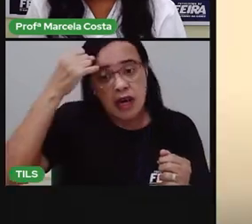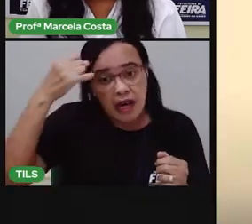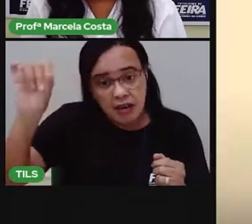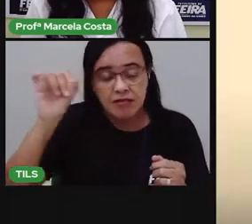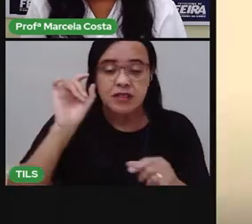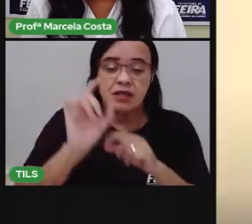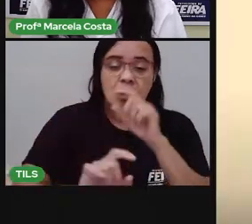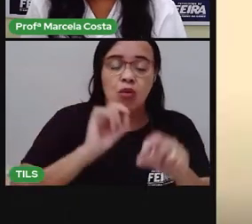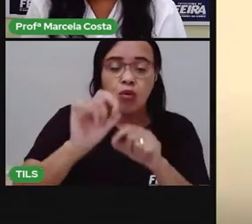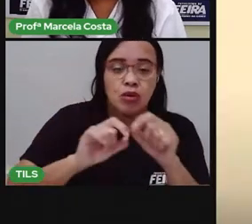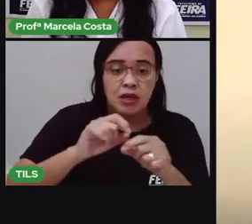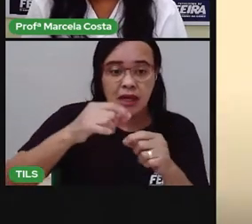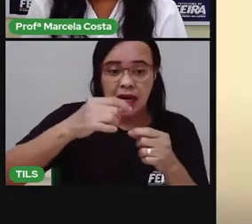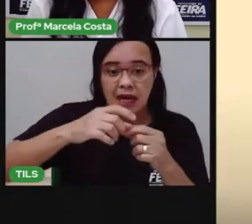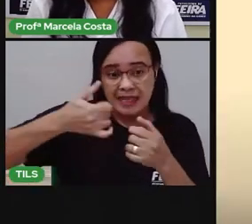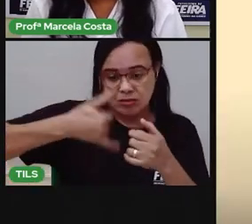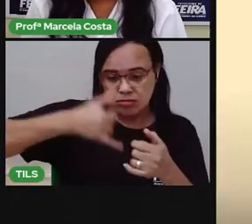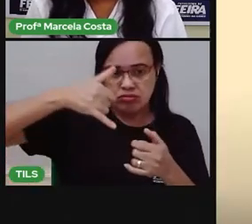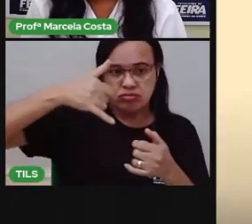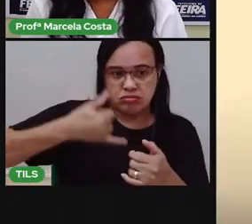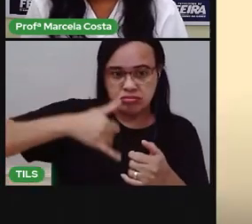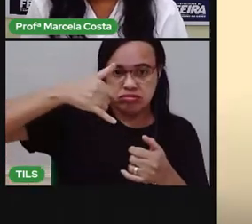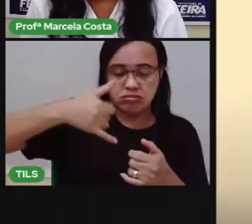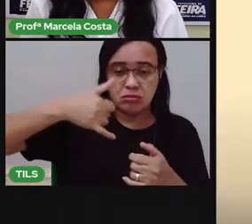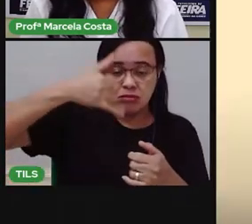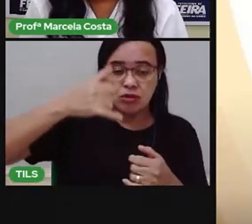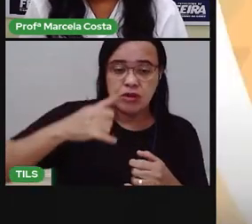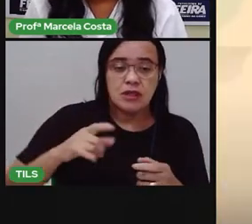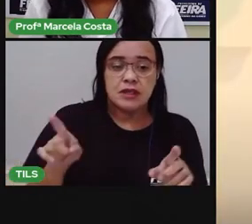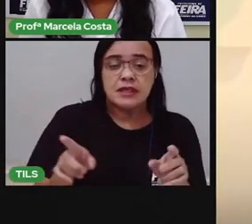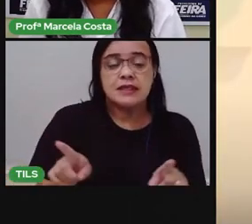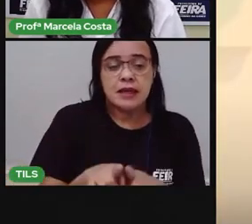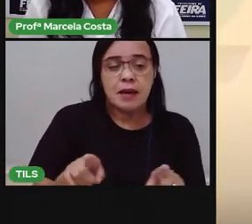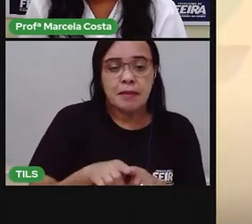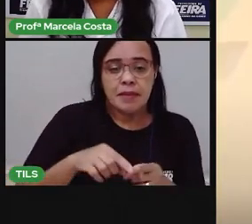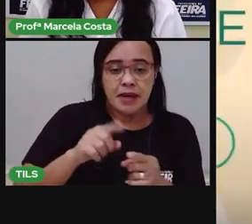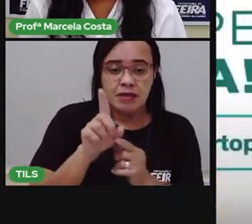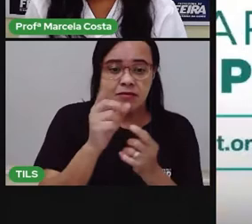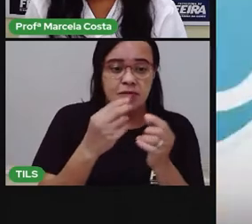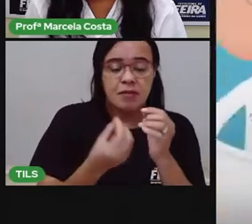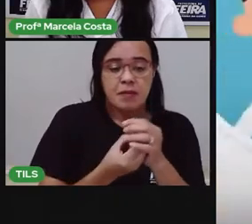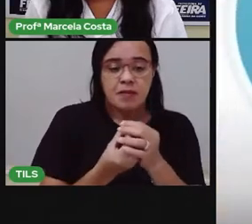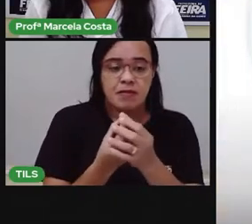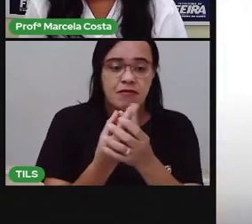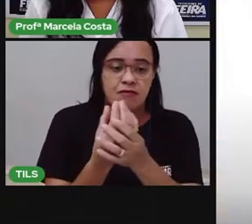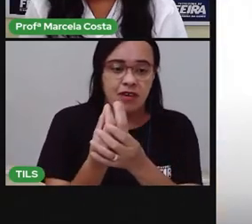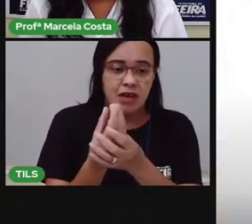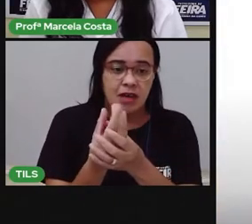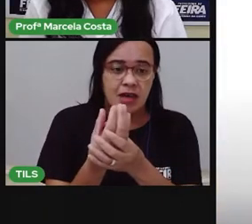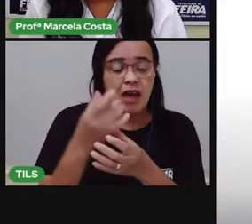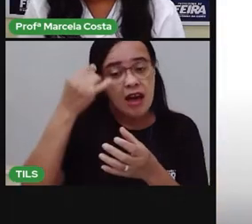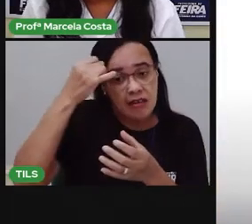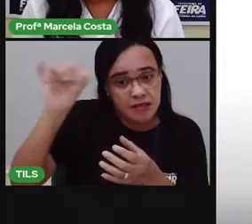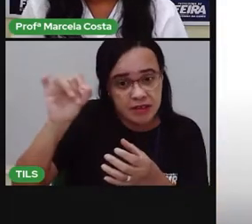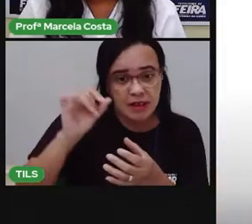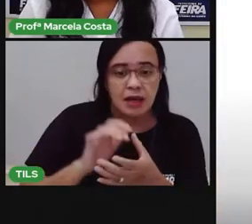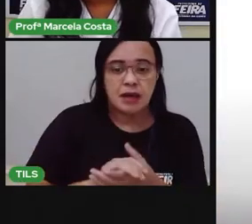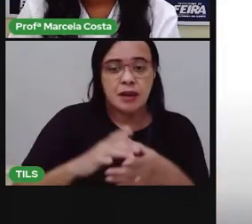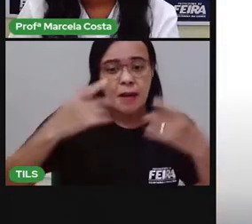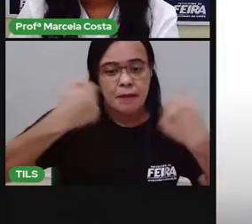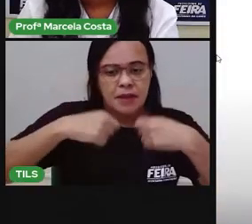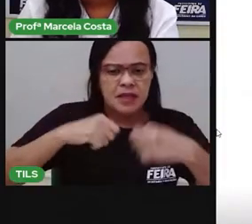velas. Se necessário, mantê-las em copos altos. Caso seja necessário atendimento médico, é importante procurar um ortopedista titular esbote.